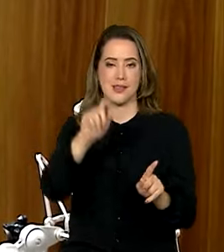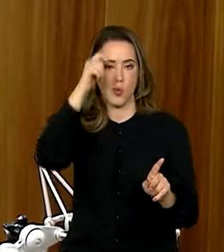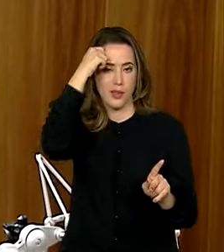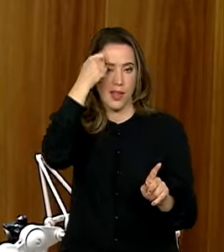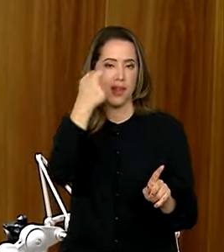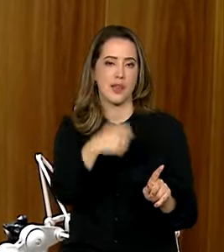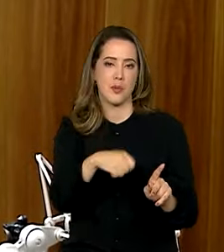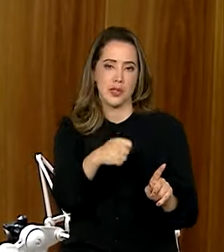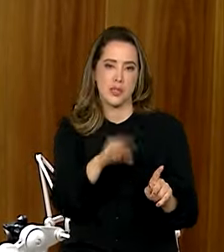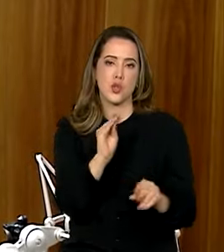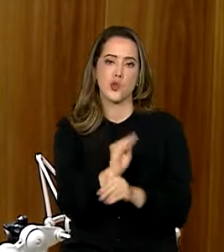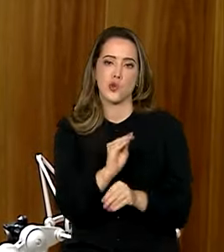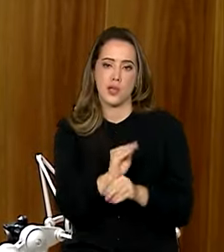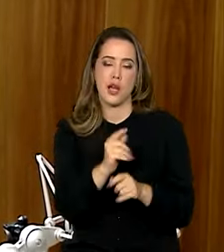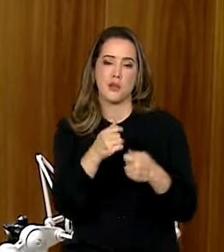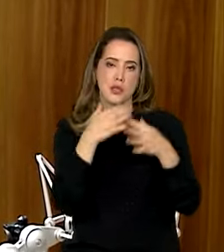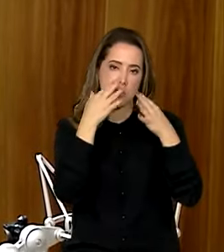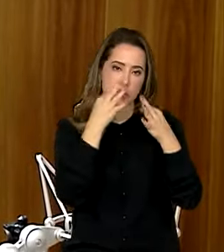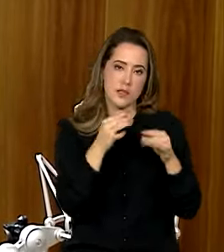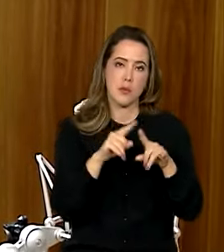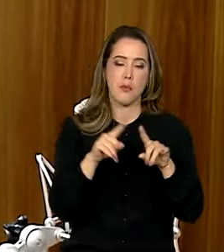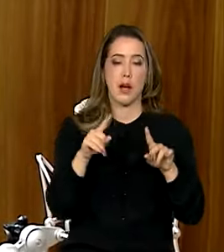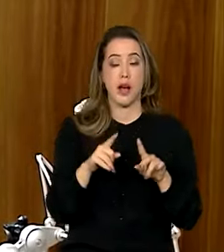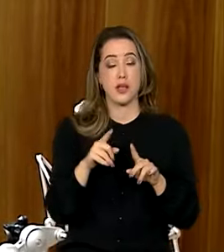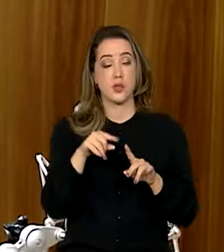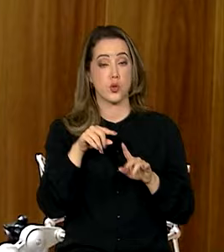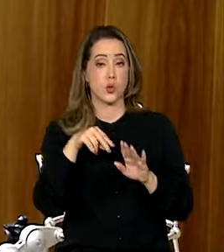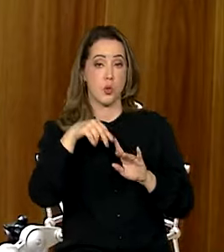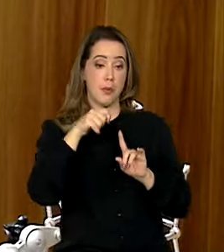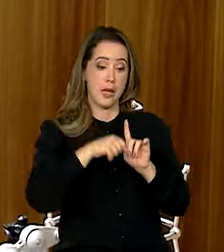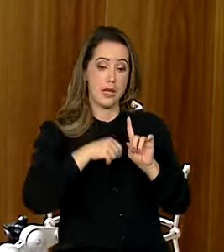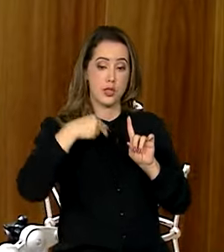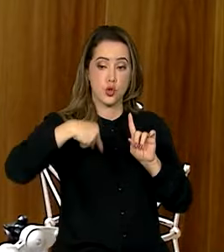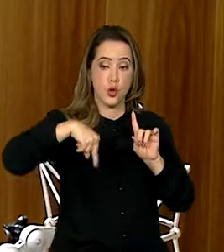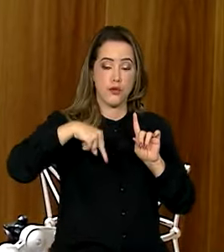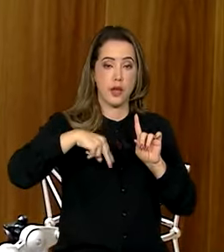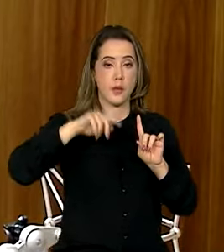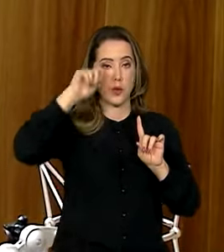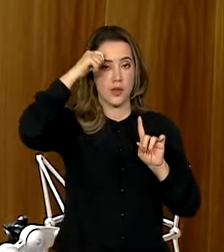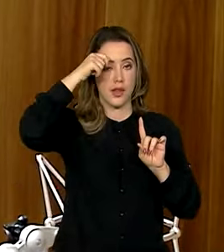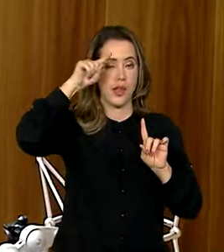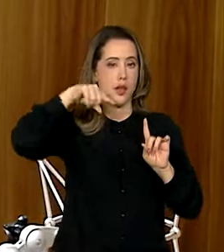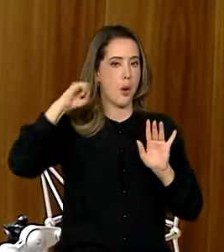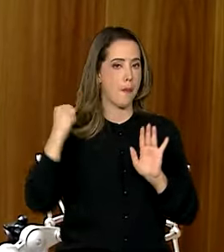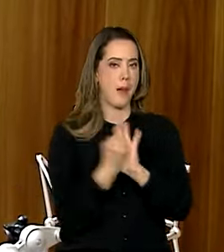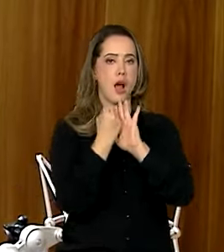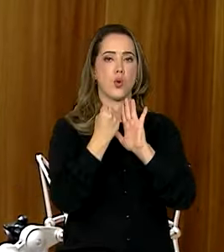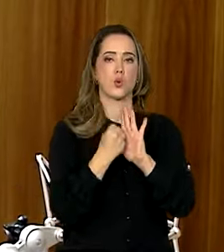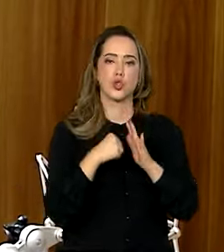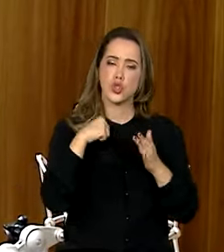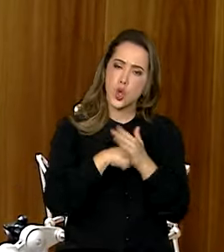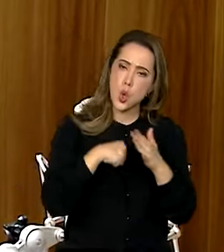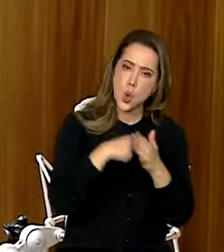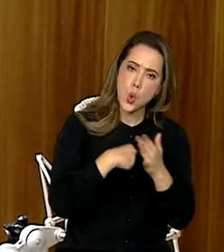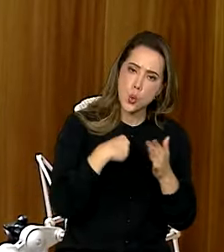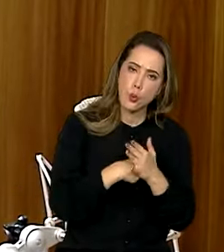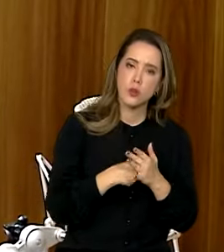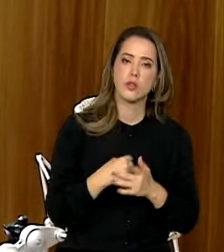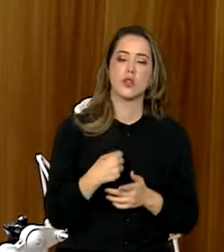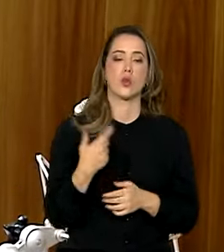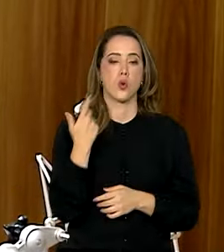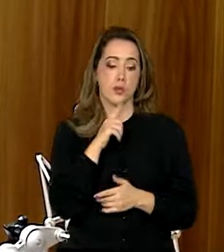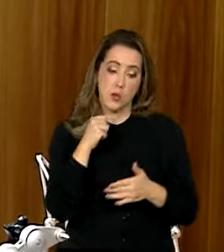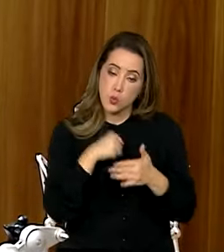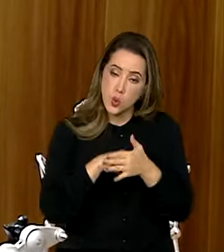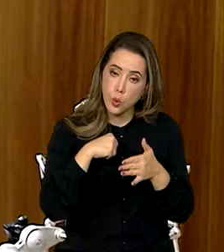somente no novembro negro, mas sim o novembro negro é um marco de luta e foi uma conquista nossa, não foi cedido, foi uma conquista mesmo. E nesse mês